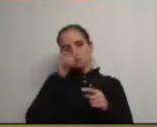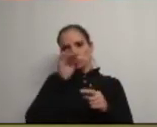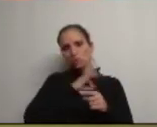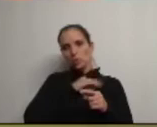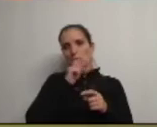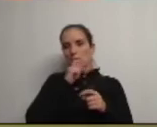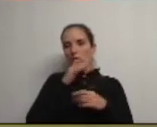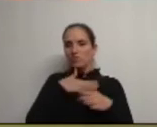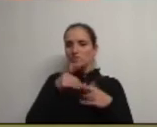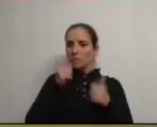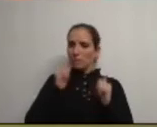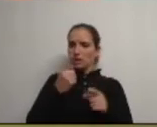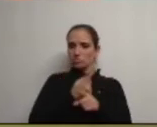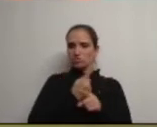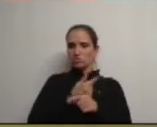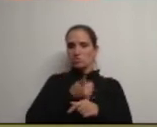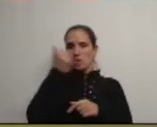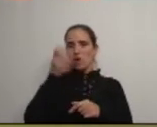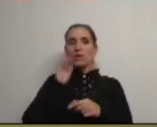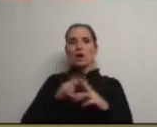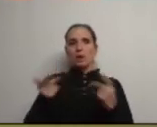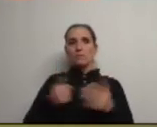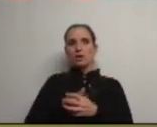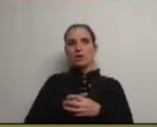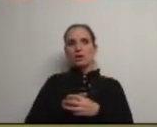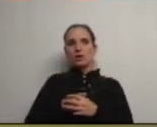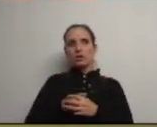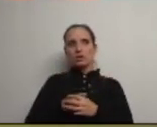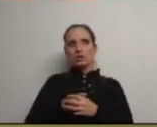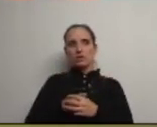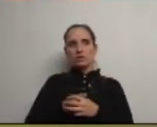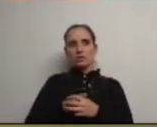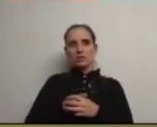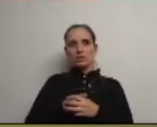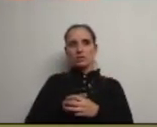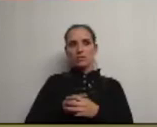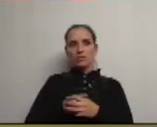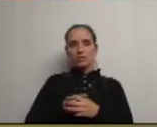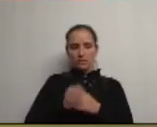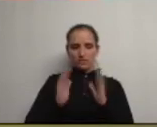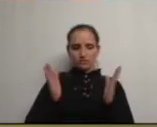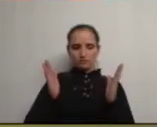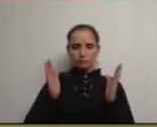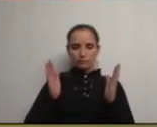pode exercer bem essas funções melhor do que a câmara é isto ou não é? vamos lá ver